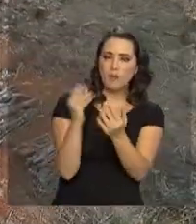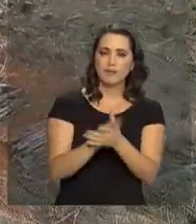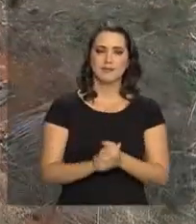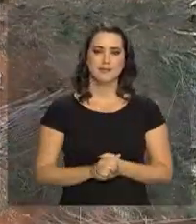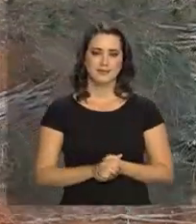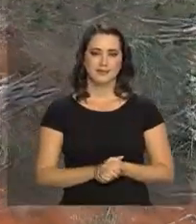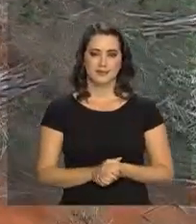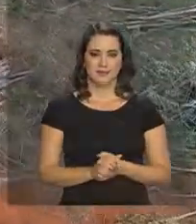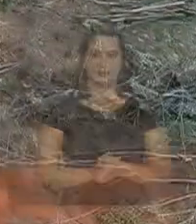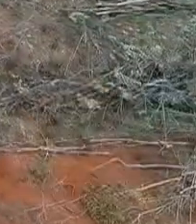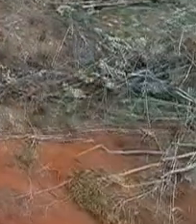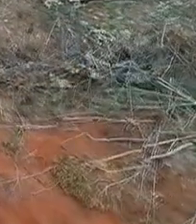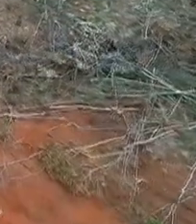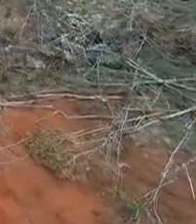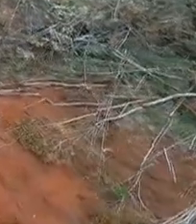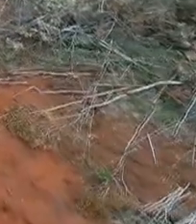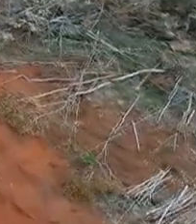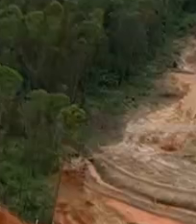Bento.